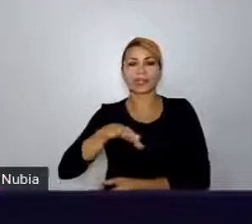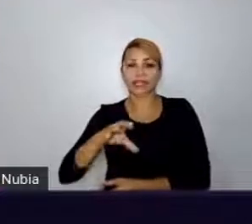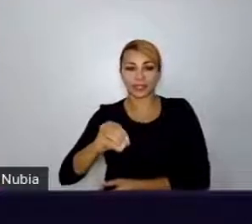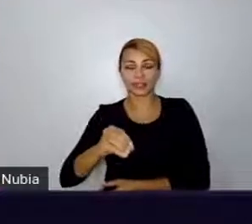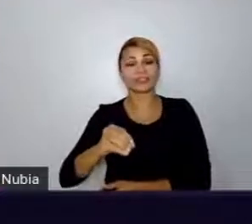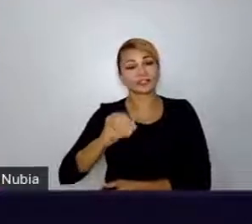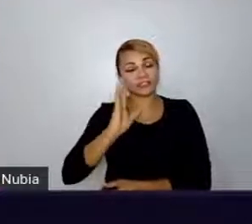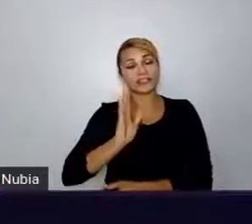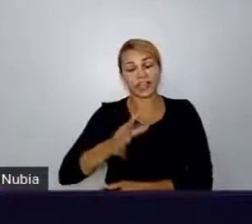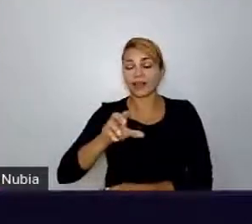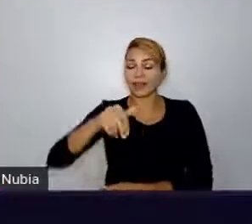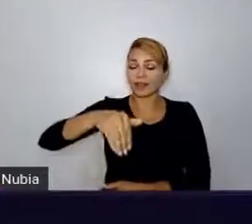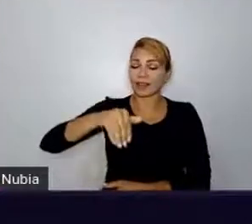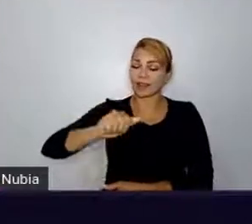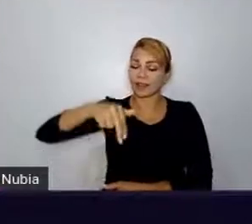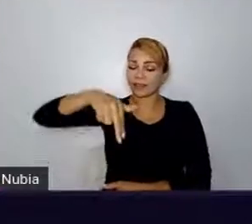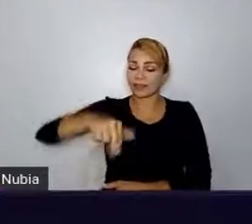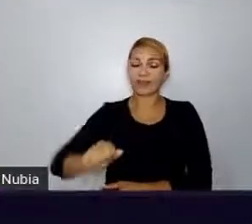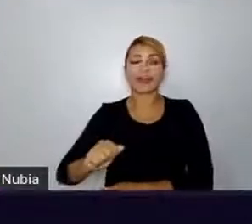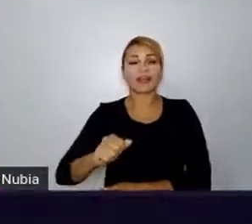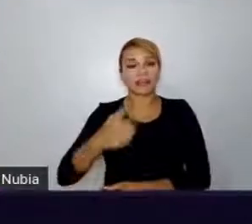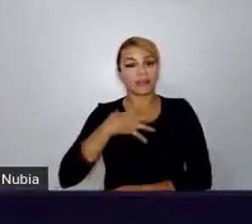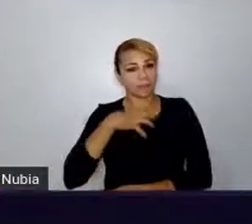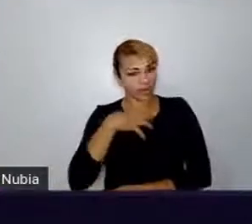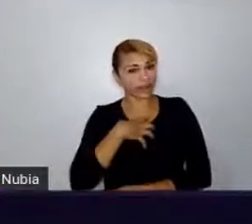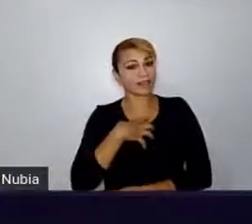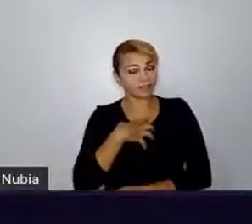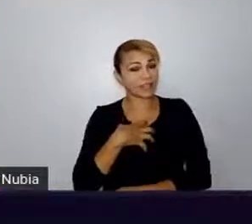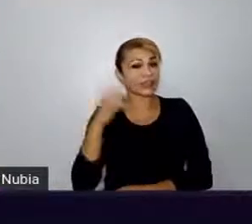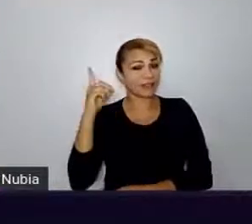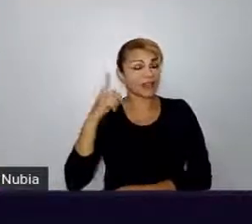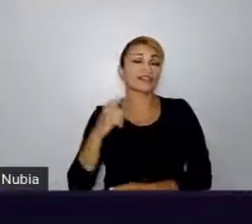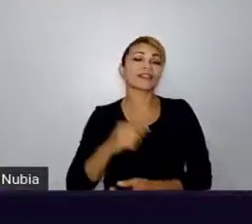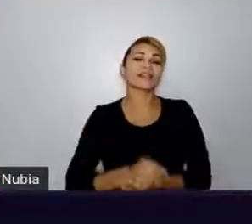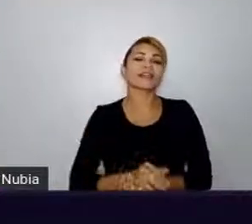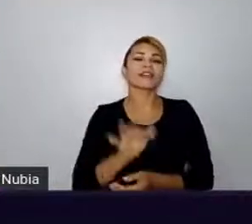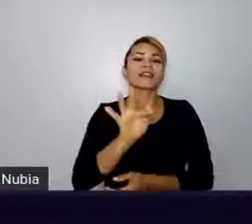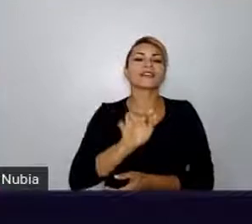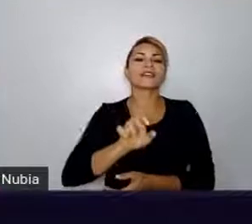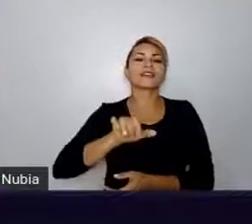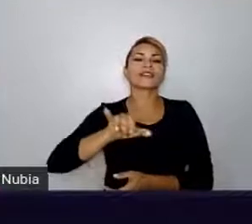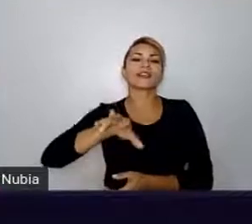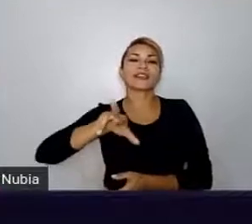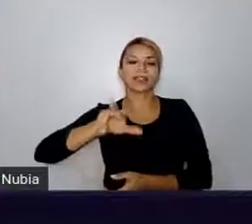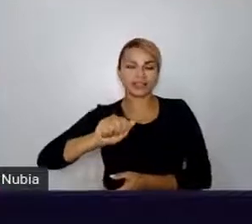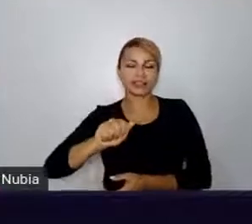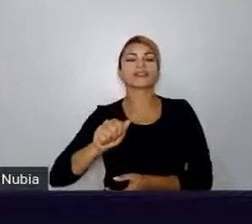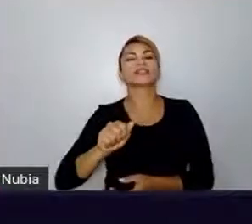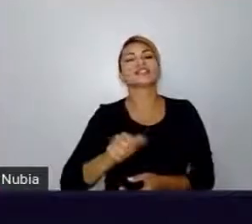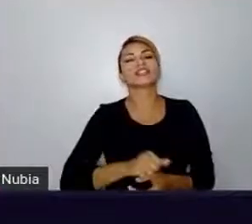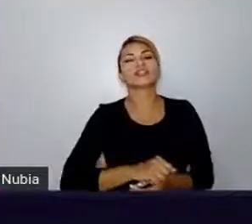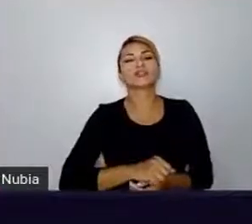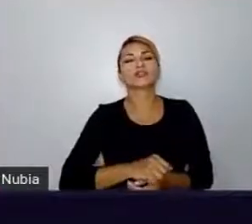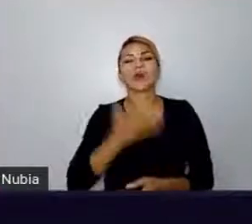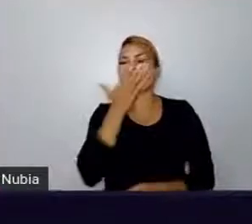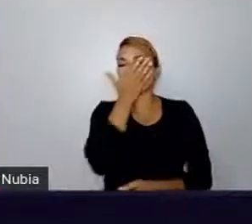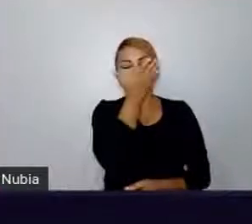baiana, natural de Feira de Santana, a terra do Bira, do Jô Soares e do vocalista do Baiana System.